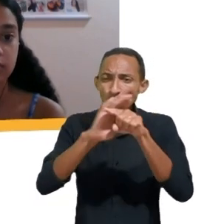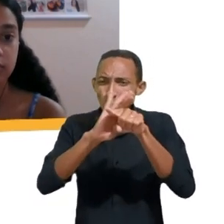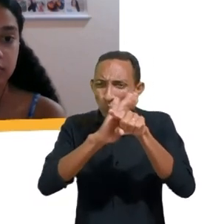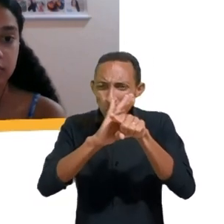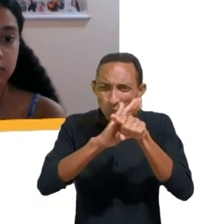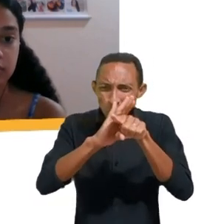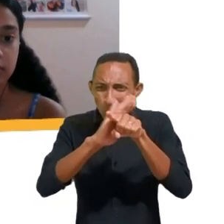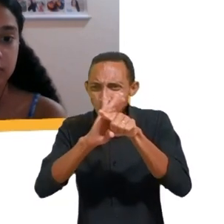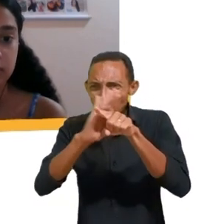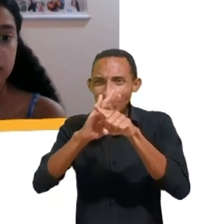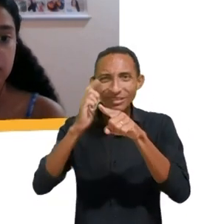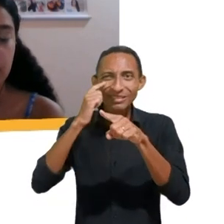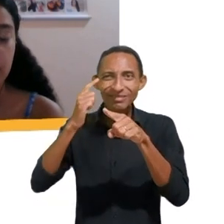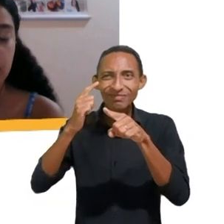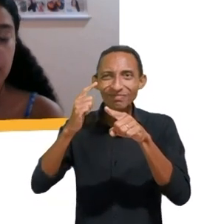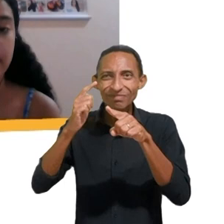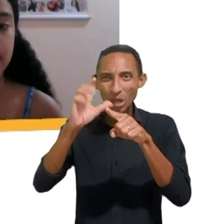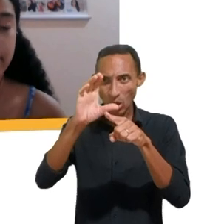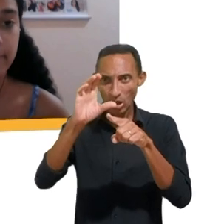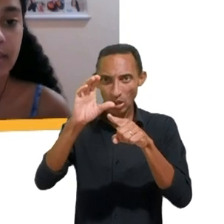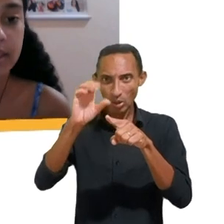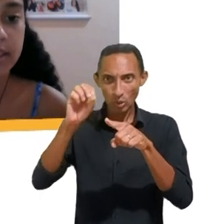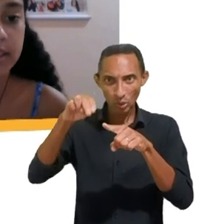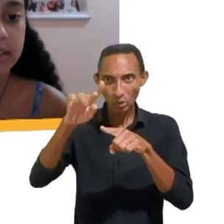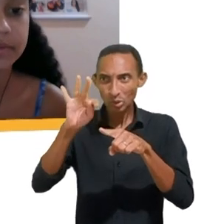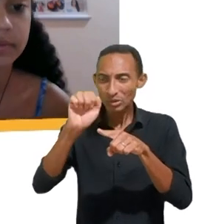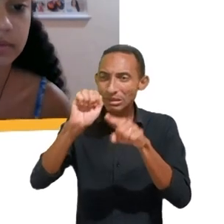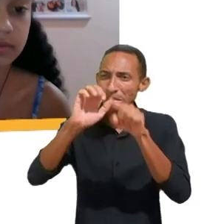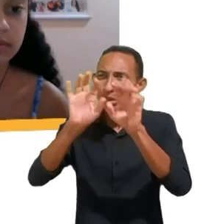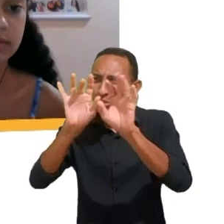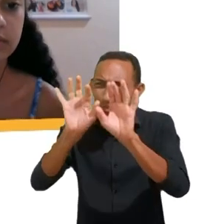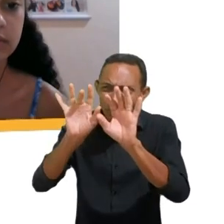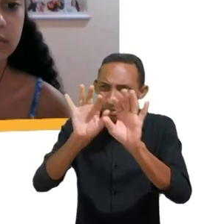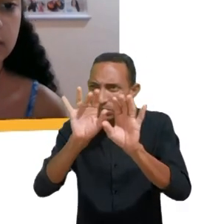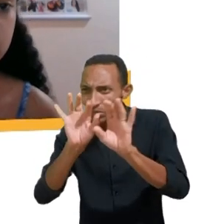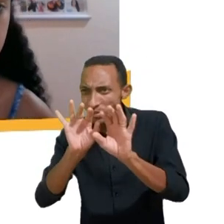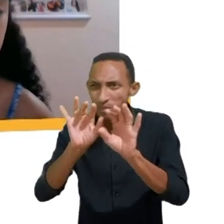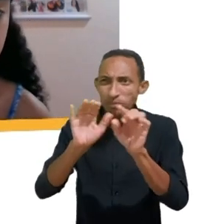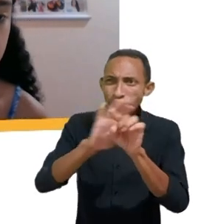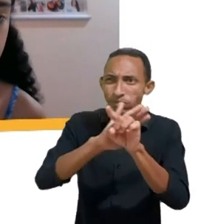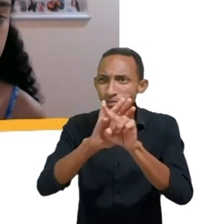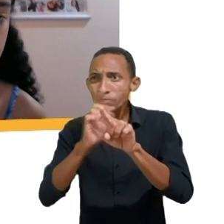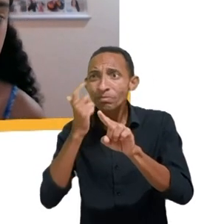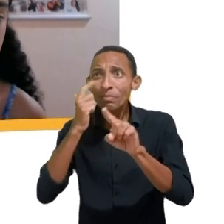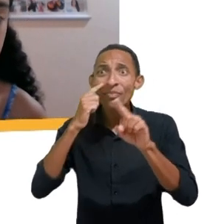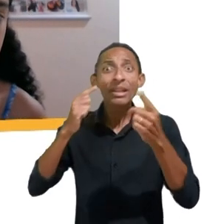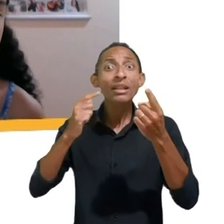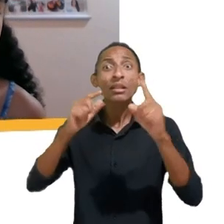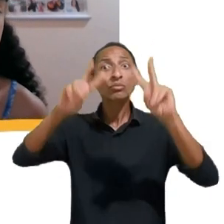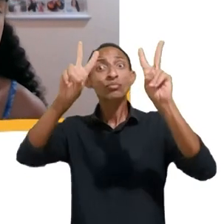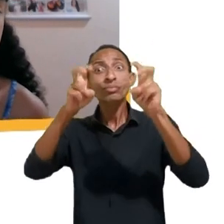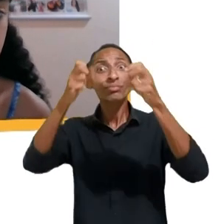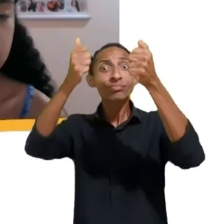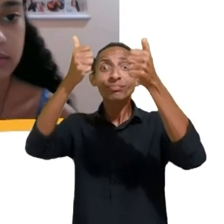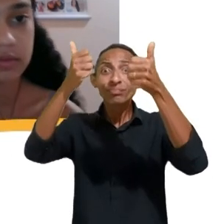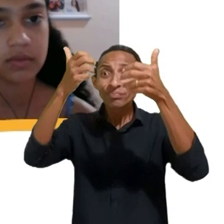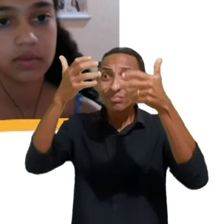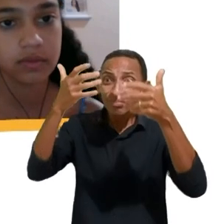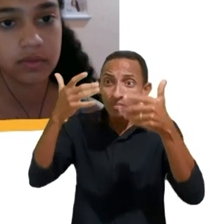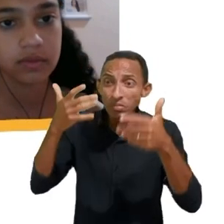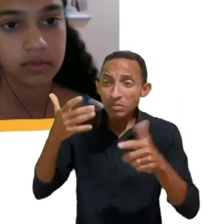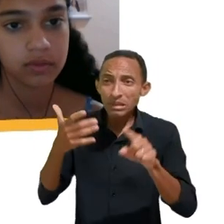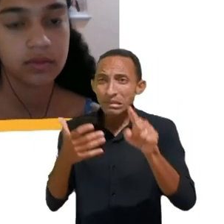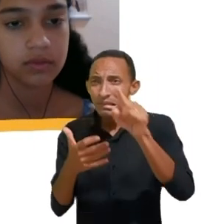mas na verdade ela não dribla o conteúdo mercadológico, então quer dizer, aquela conta não vai receber